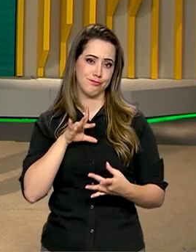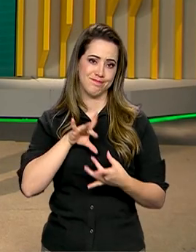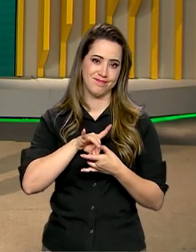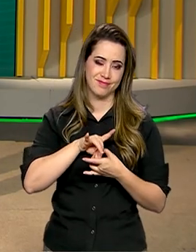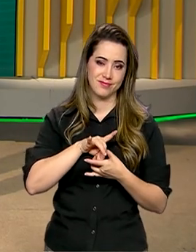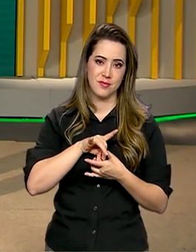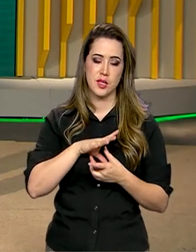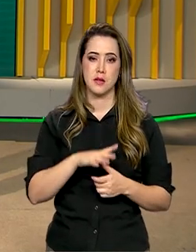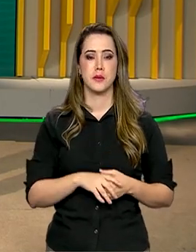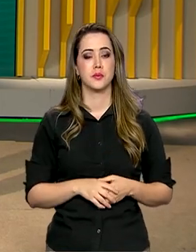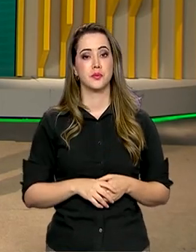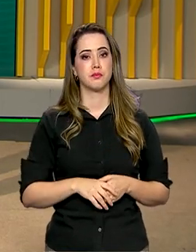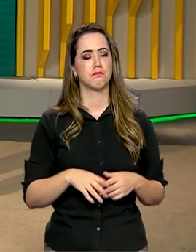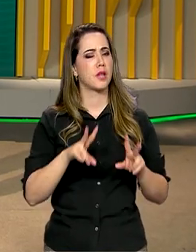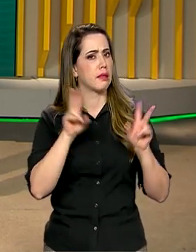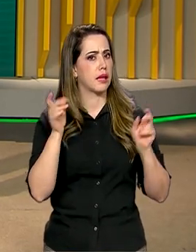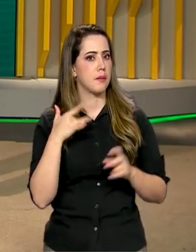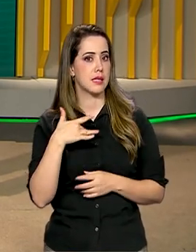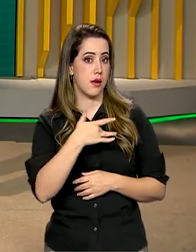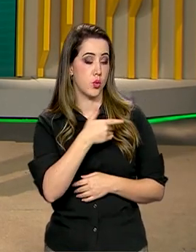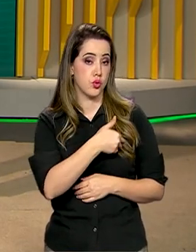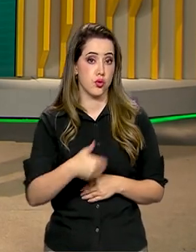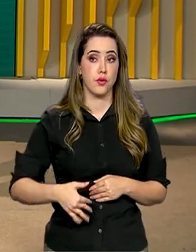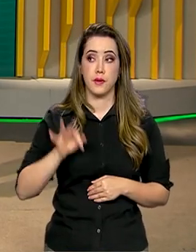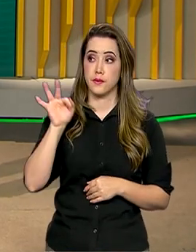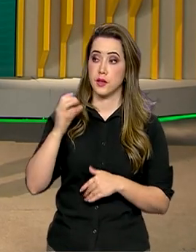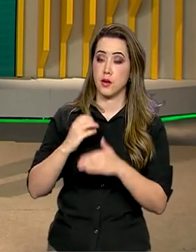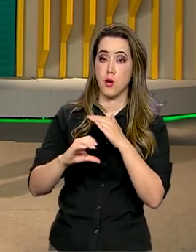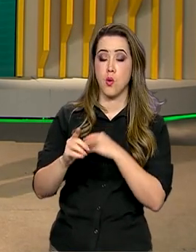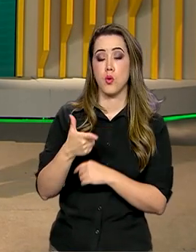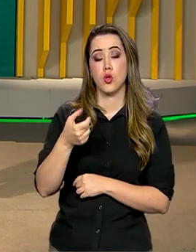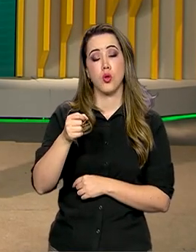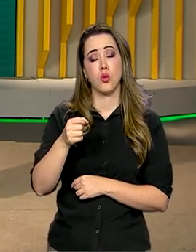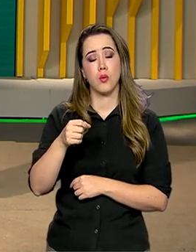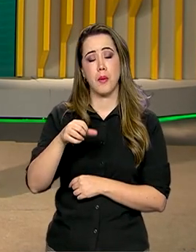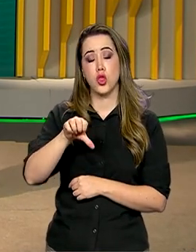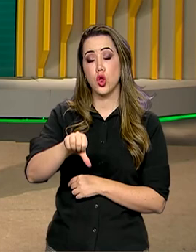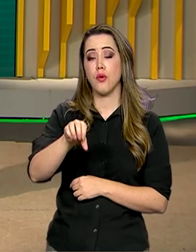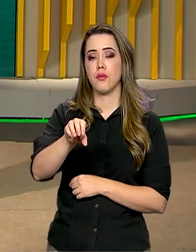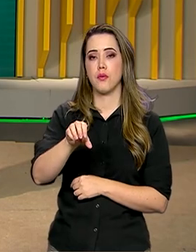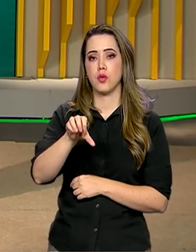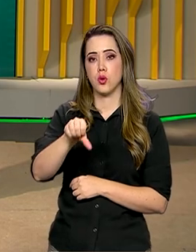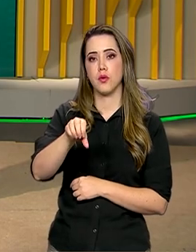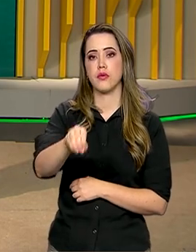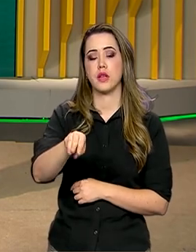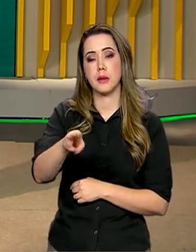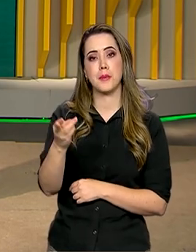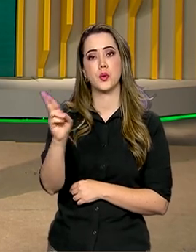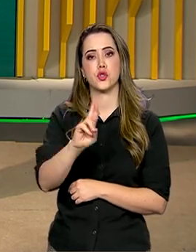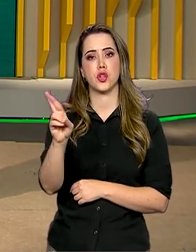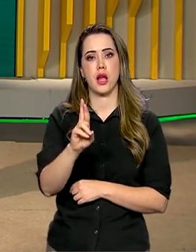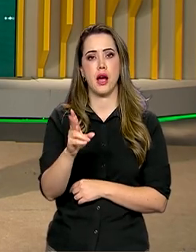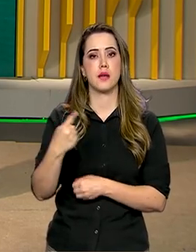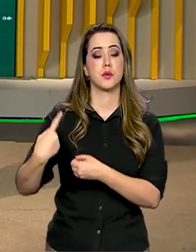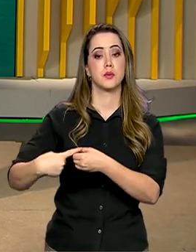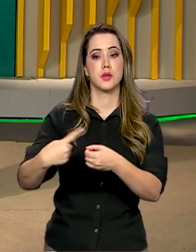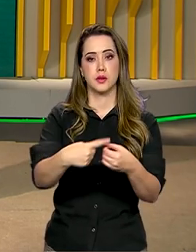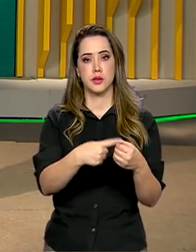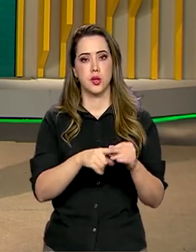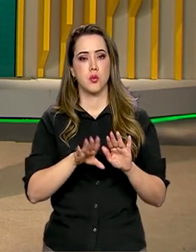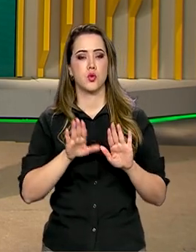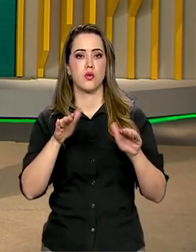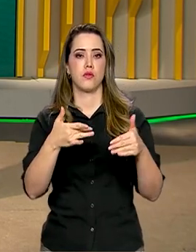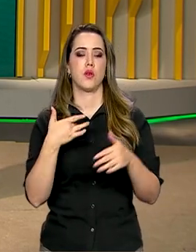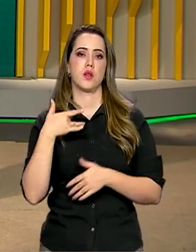O governo federal liberou mais de 90 milhões de reais para cerca de 5 mil municípios que aderiram ao saúde na escola.